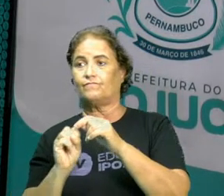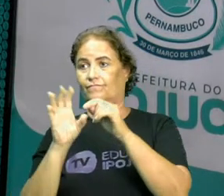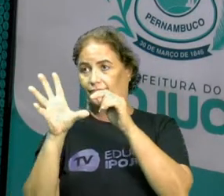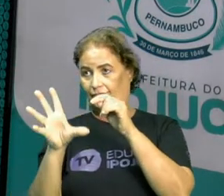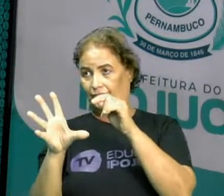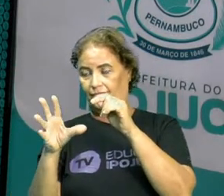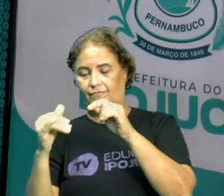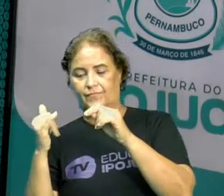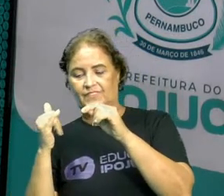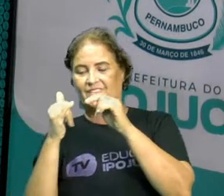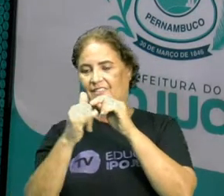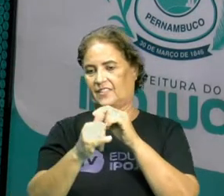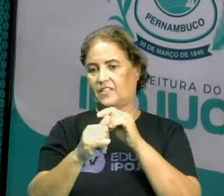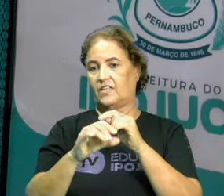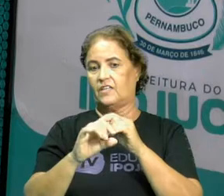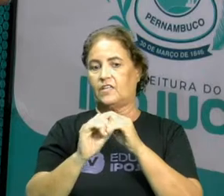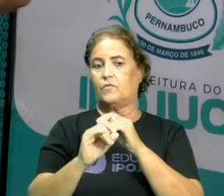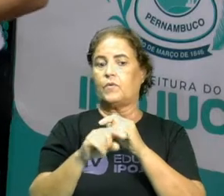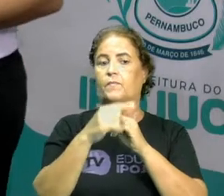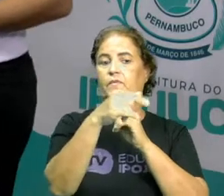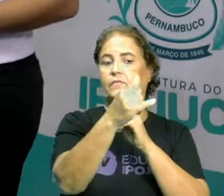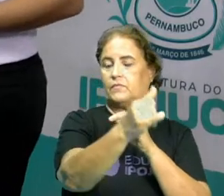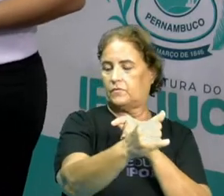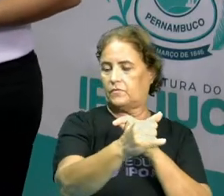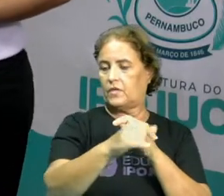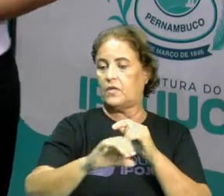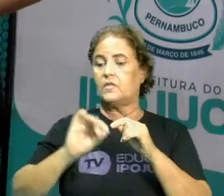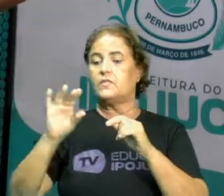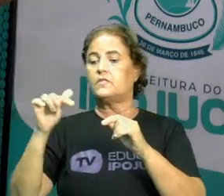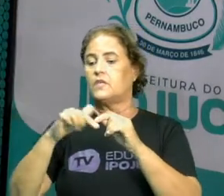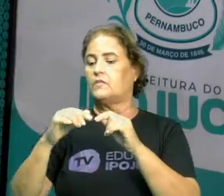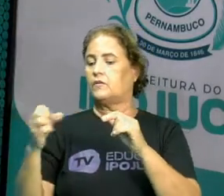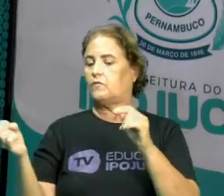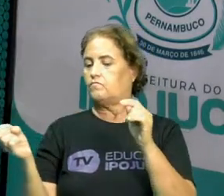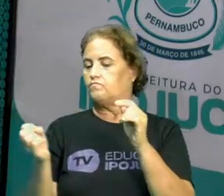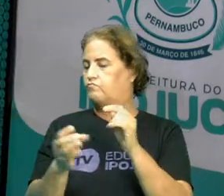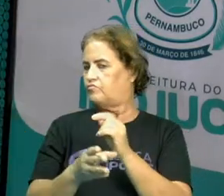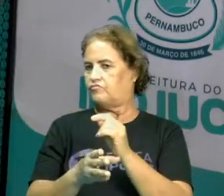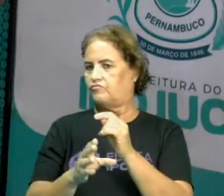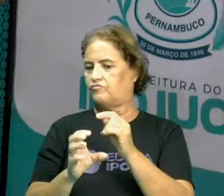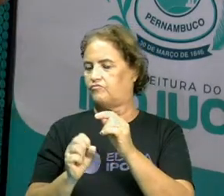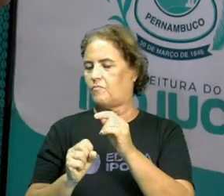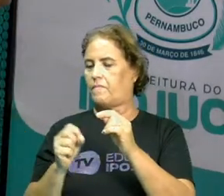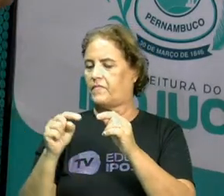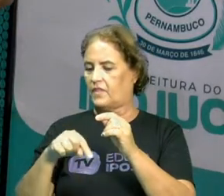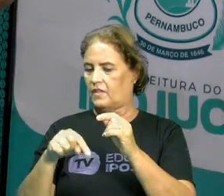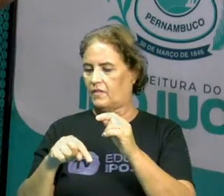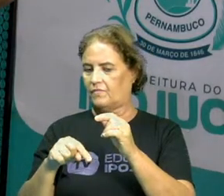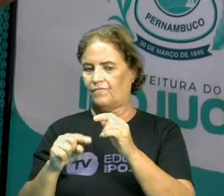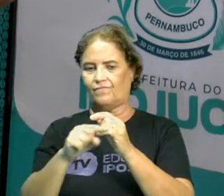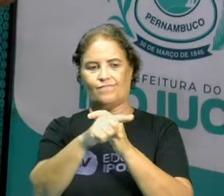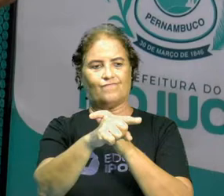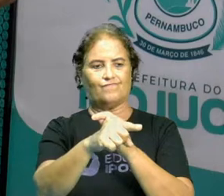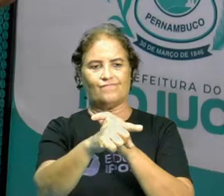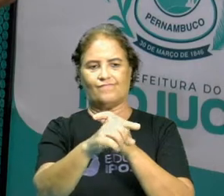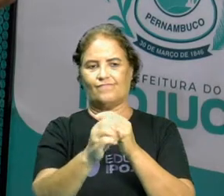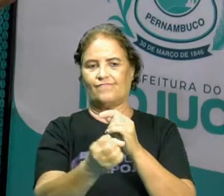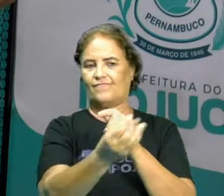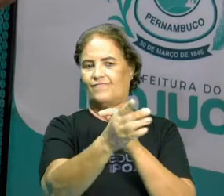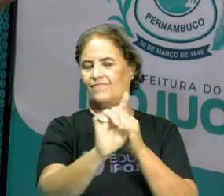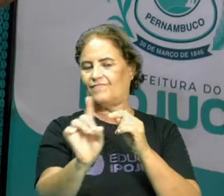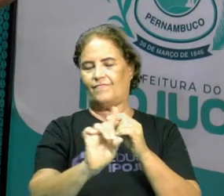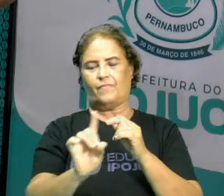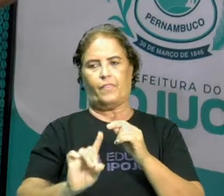Então, se essa daqui queimar, todas as outras que estão depois dela não vão acender. Já a